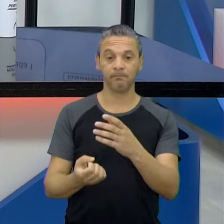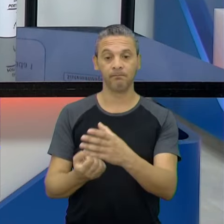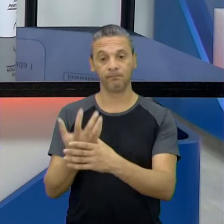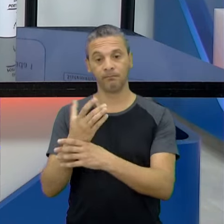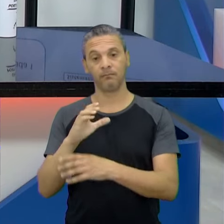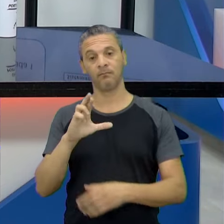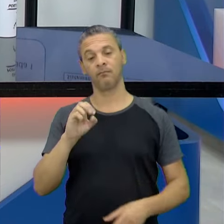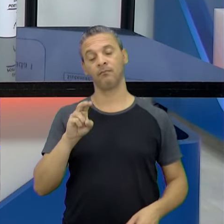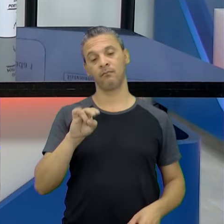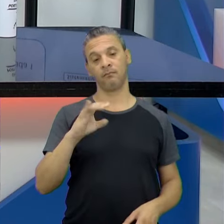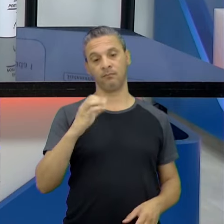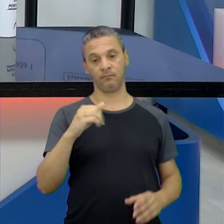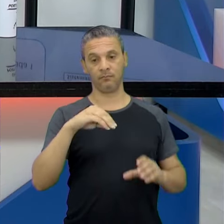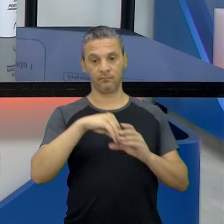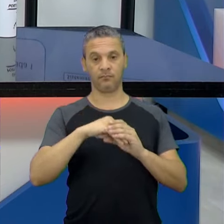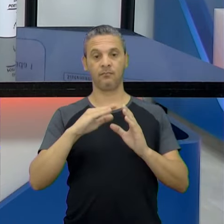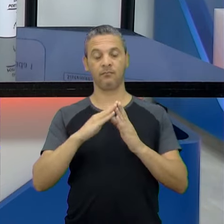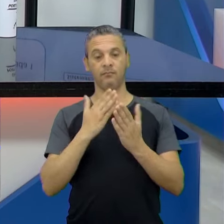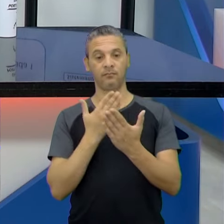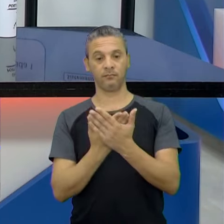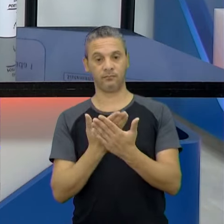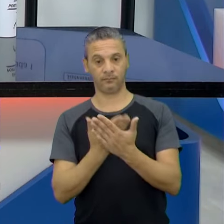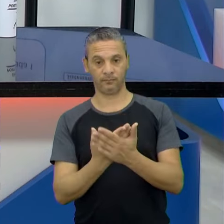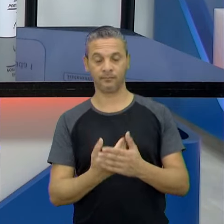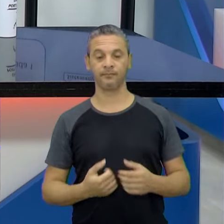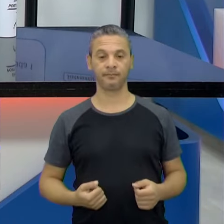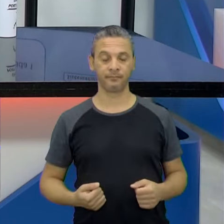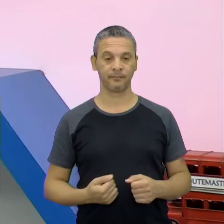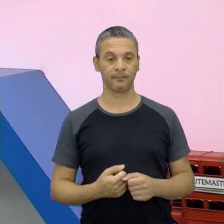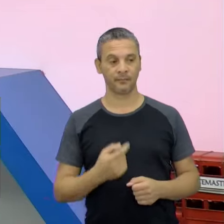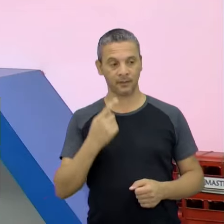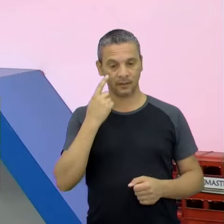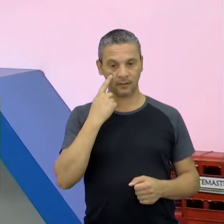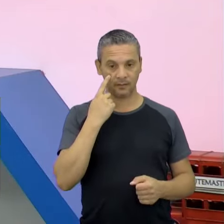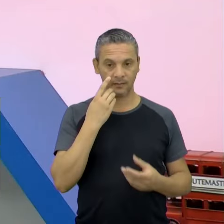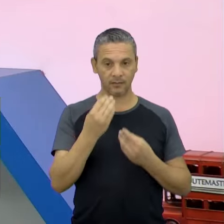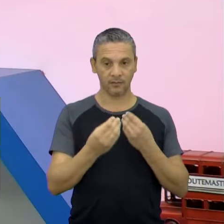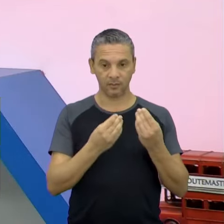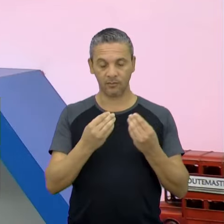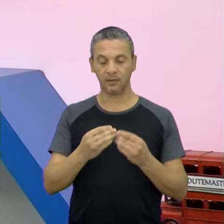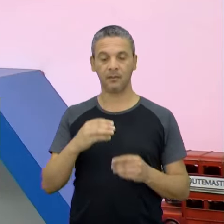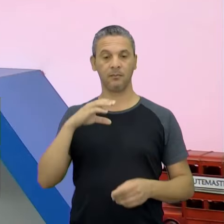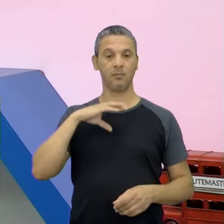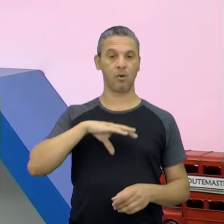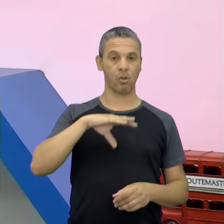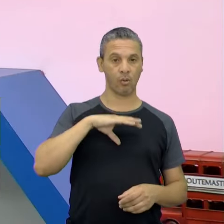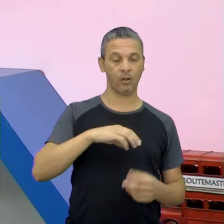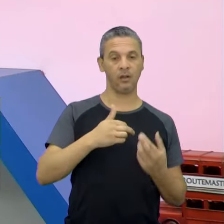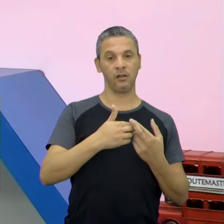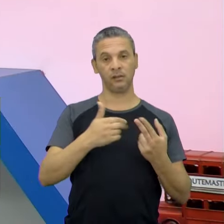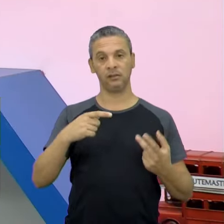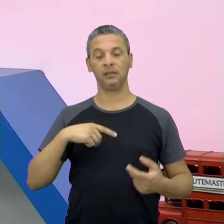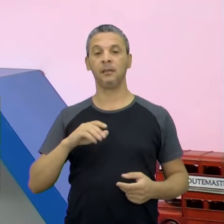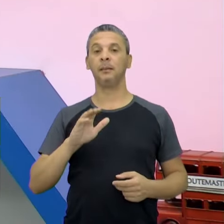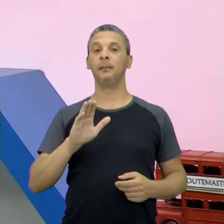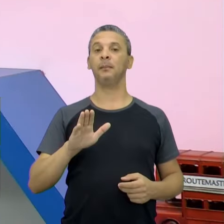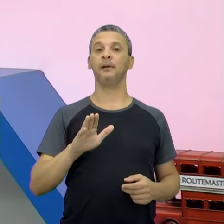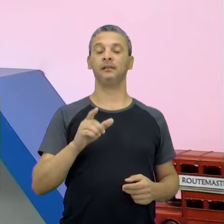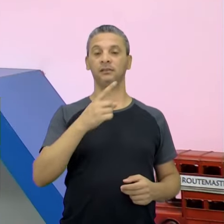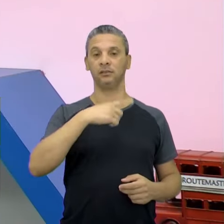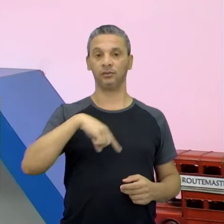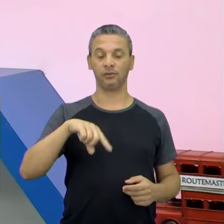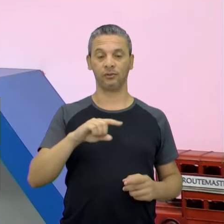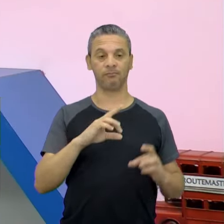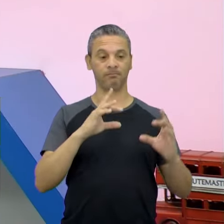crônicas na escola. Maravilha. Então, gente vem aí com toda a bagagem da língua portuguesa. Mas, nesse nosso